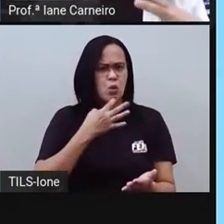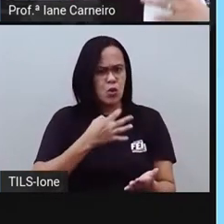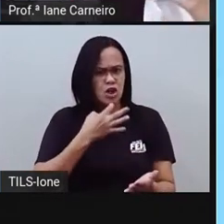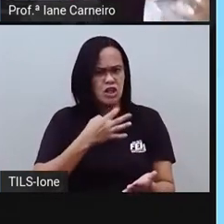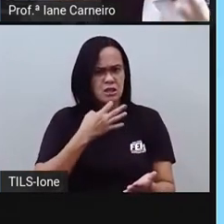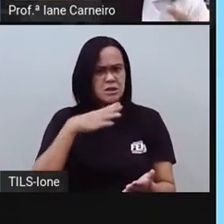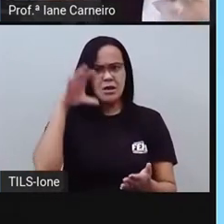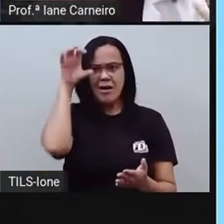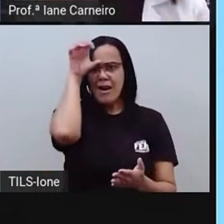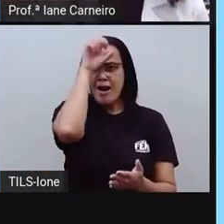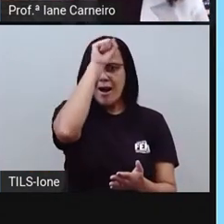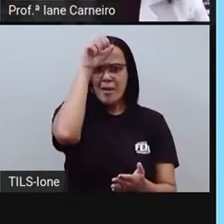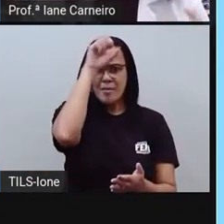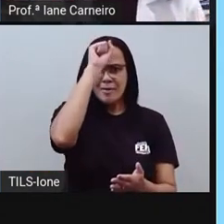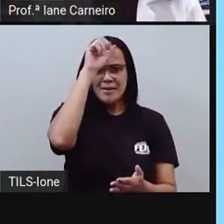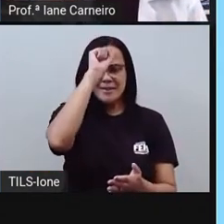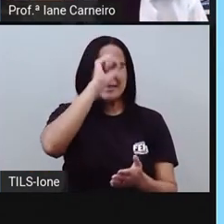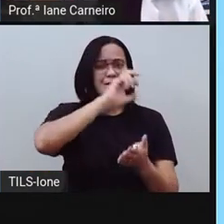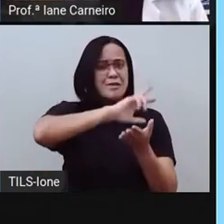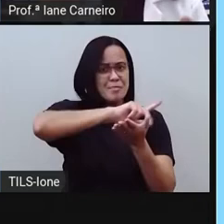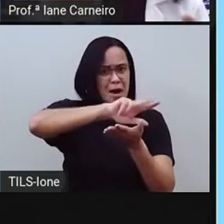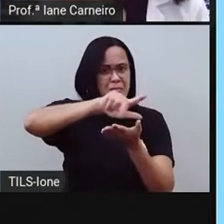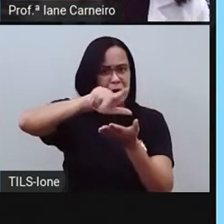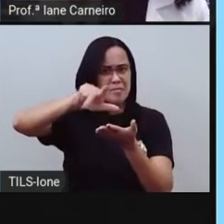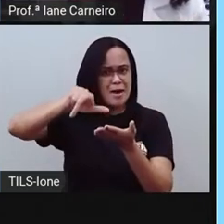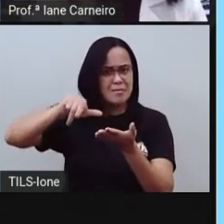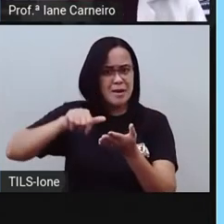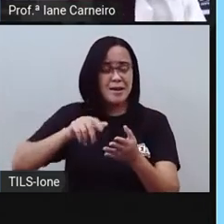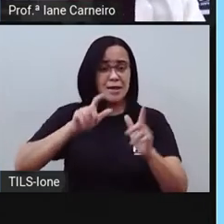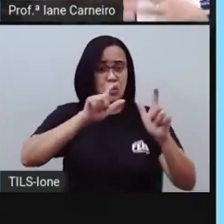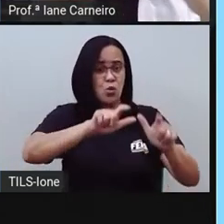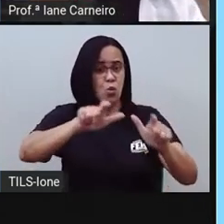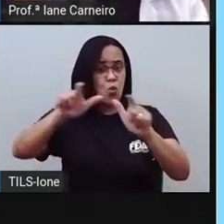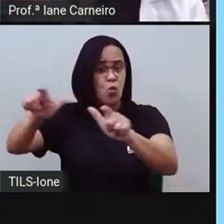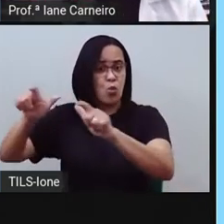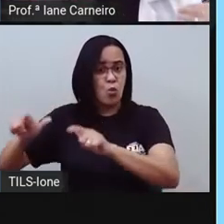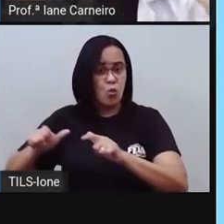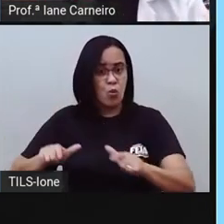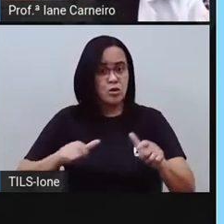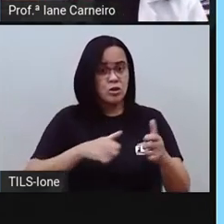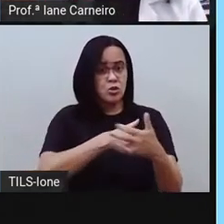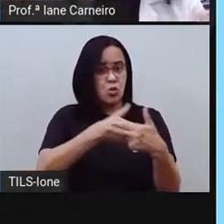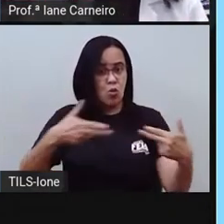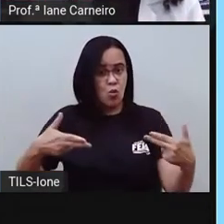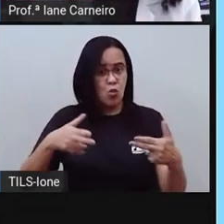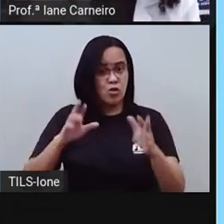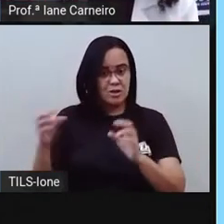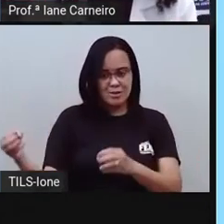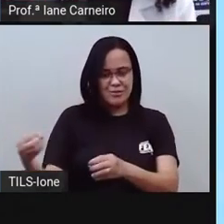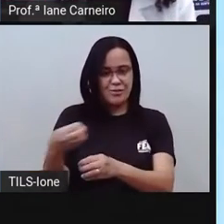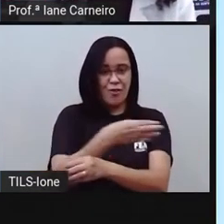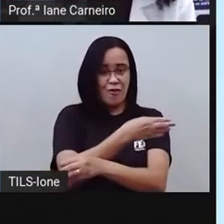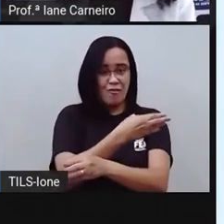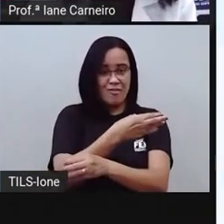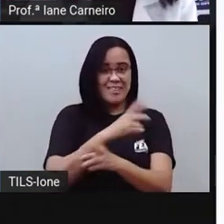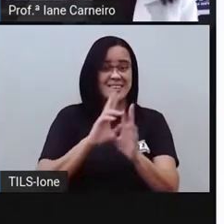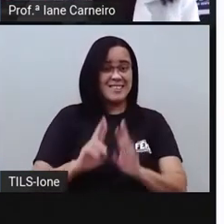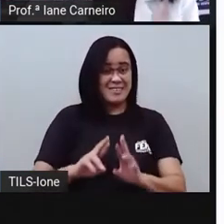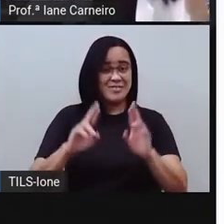né, a gente conhece novos lugares, novas pessoas, né, a gente aprende coisas novas. Joia?